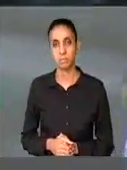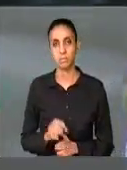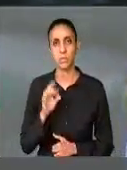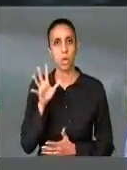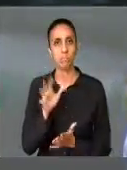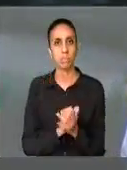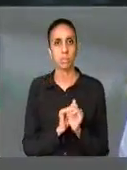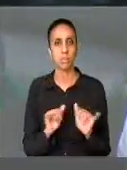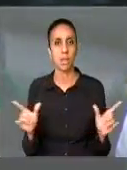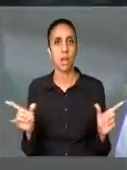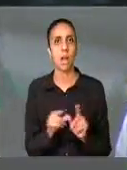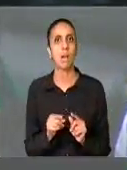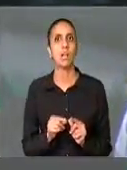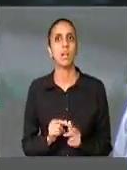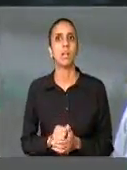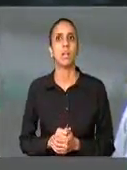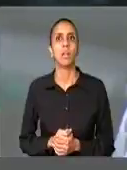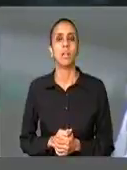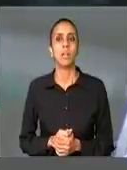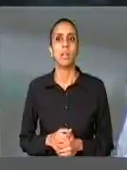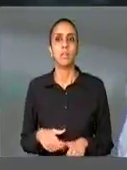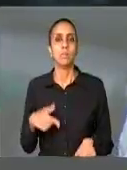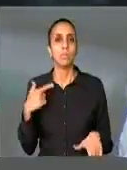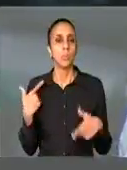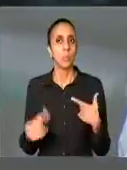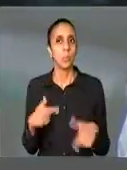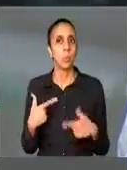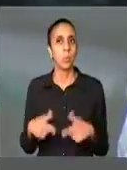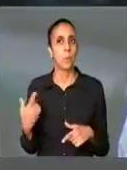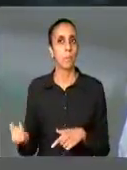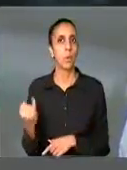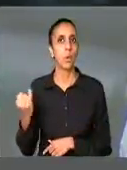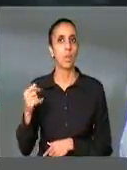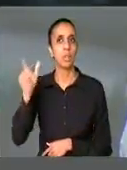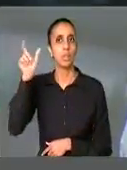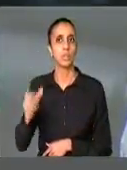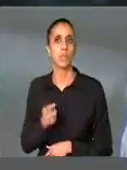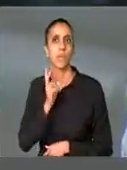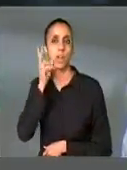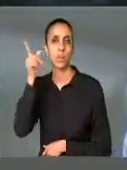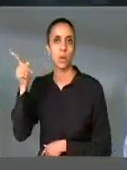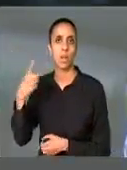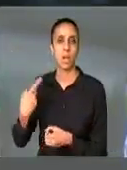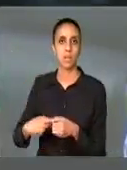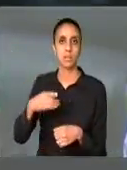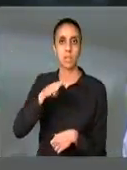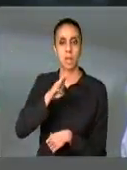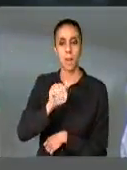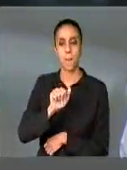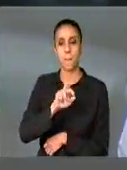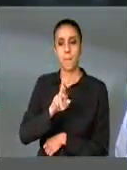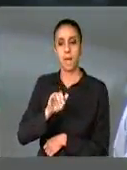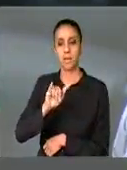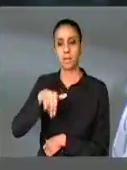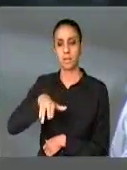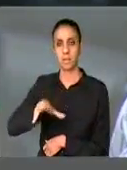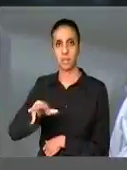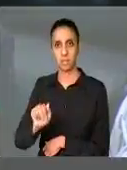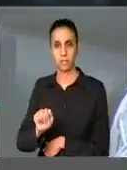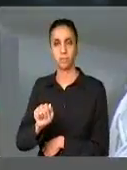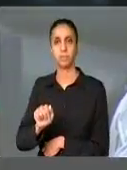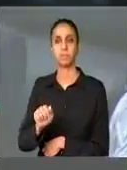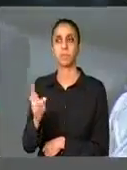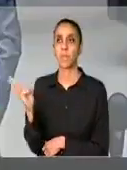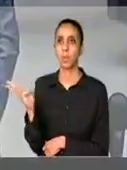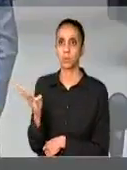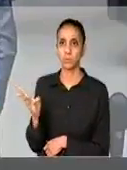para registrar aqui a presença do trabalho incansável e importante dos vereadores. Eu estou recebendo aqui os vereadores de Barrinha, Aline, o Anailson,